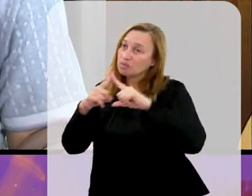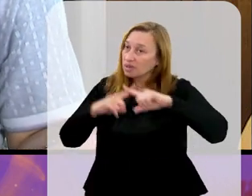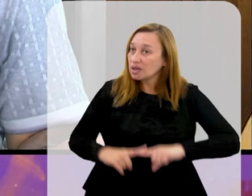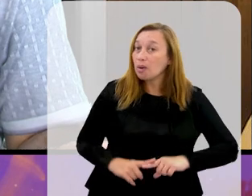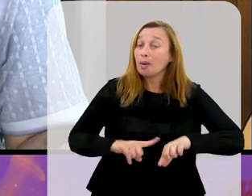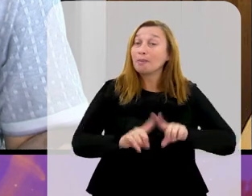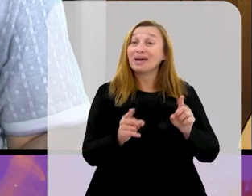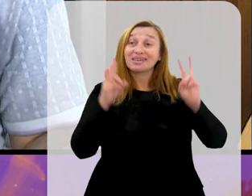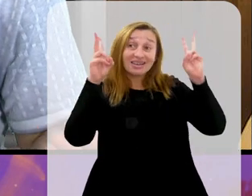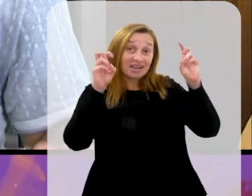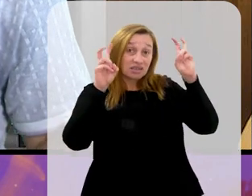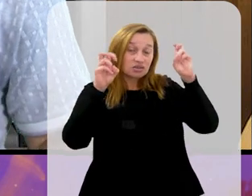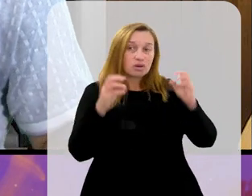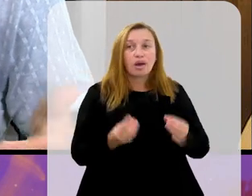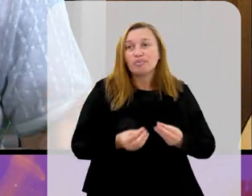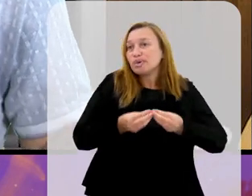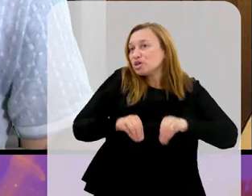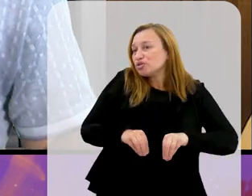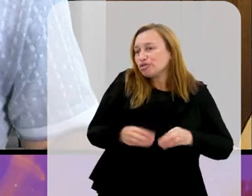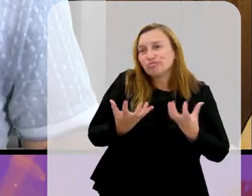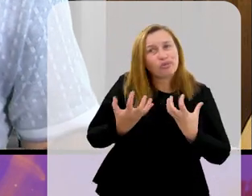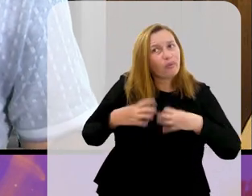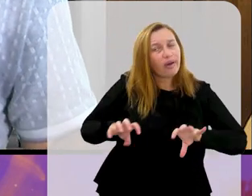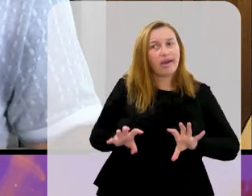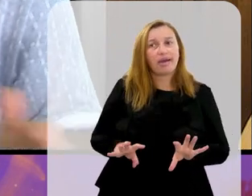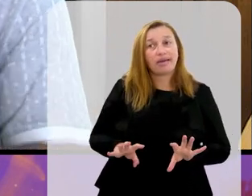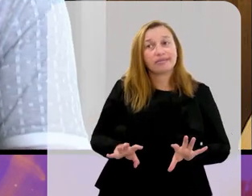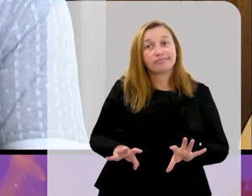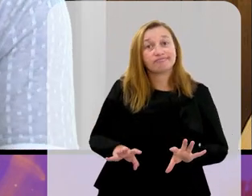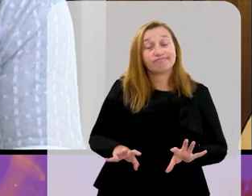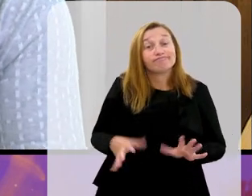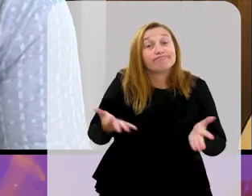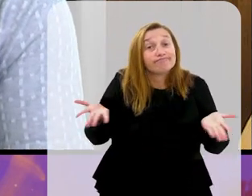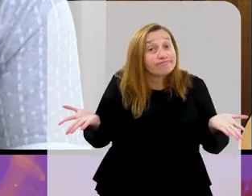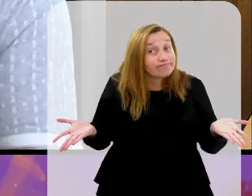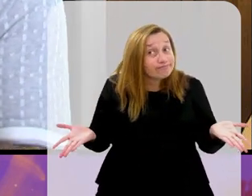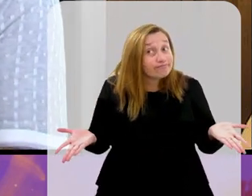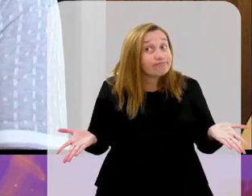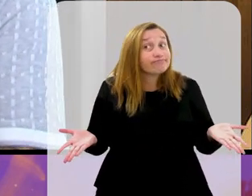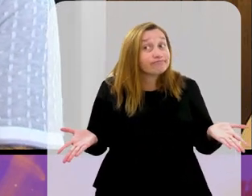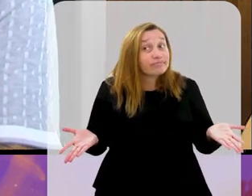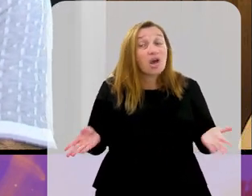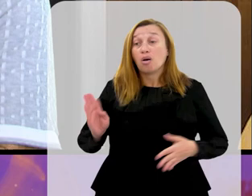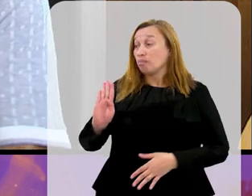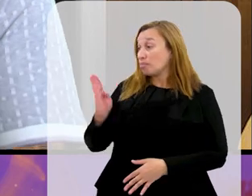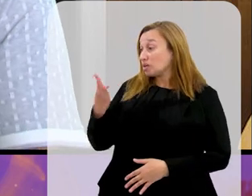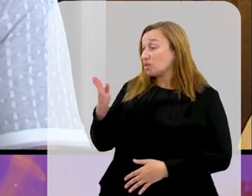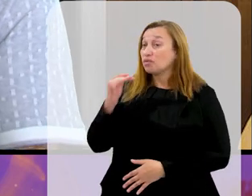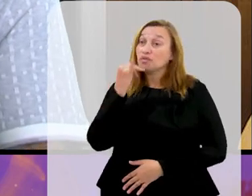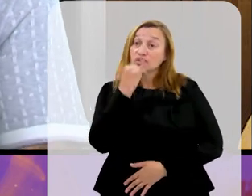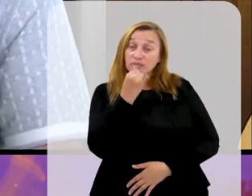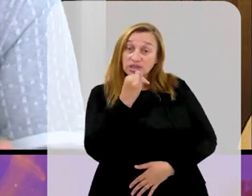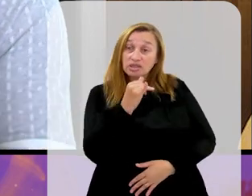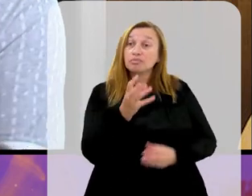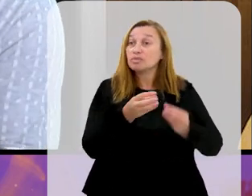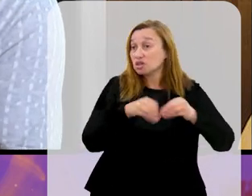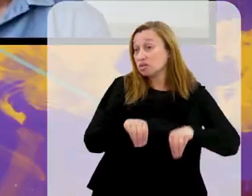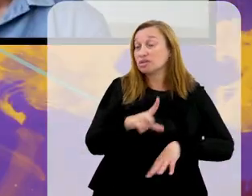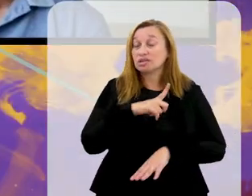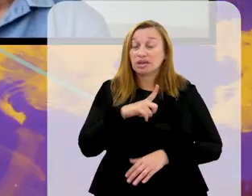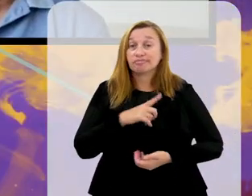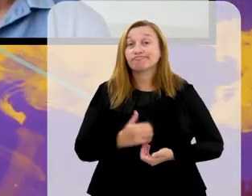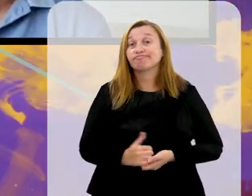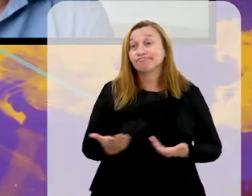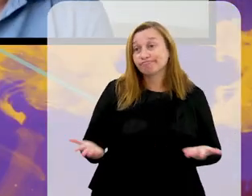vem aquele assunto, né, Geraldo? Prejuízo ninguém também quer ter, né? E acabam o Botafogo e o Fluminense tendo prejuízo.